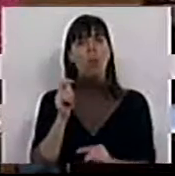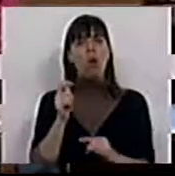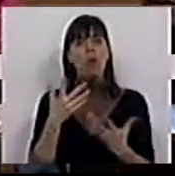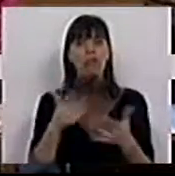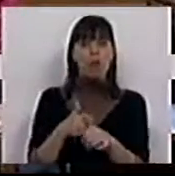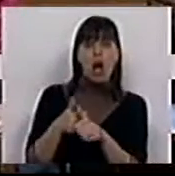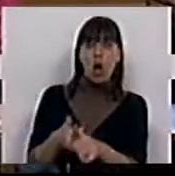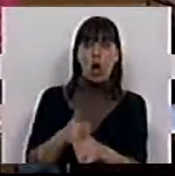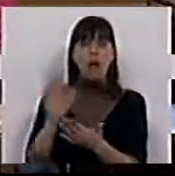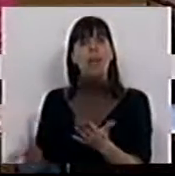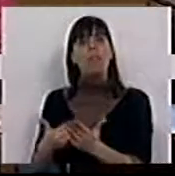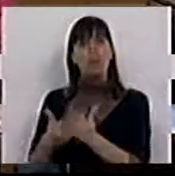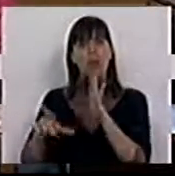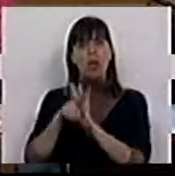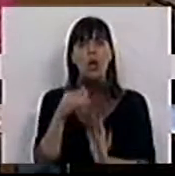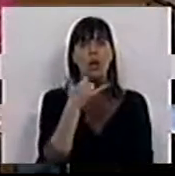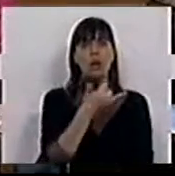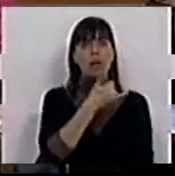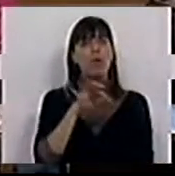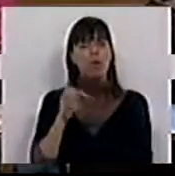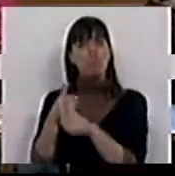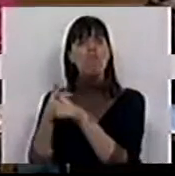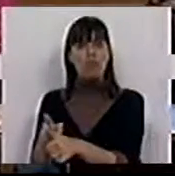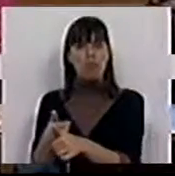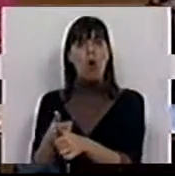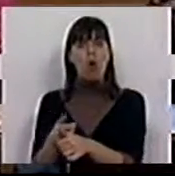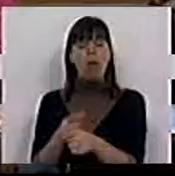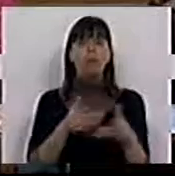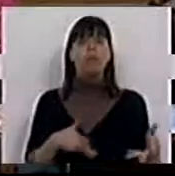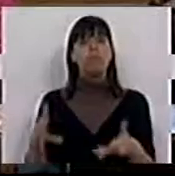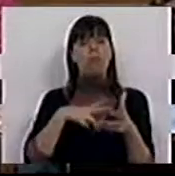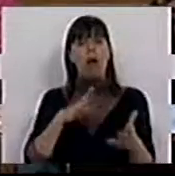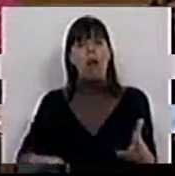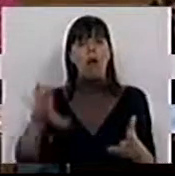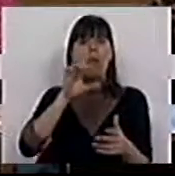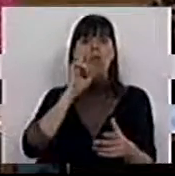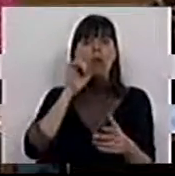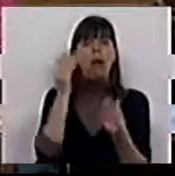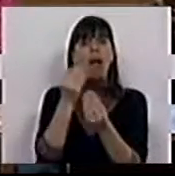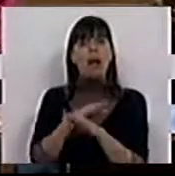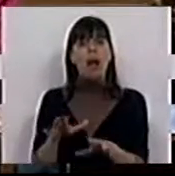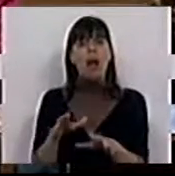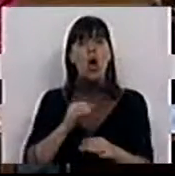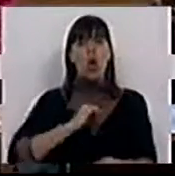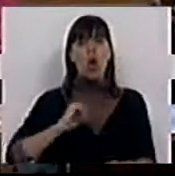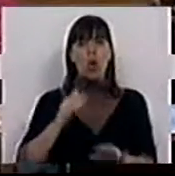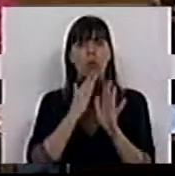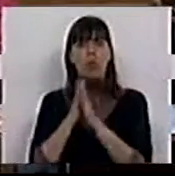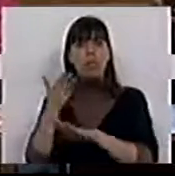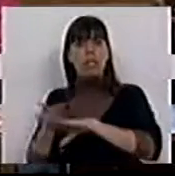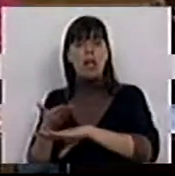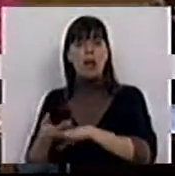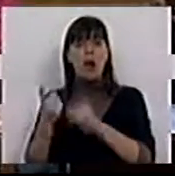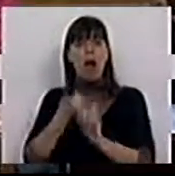só pode acompanhar a proposta de lei 228 quanto à Estratégia Nacional para a Proteção de Crianças contra a Exploração